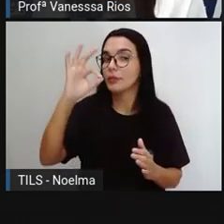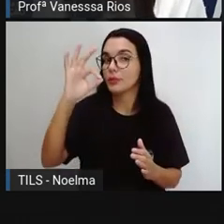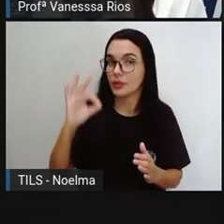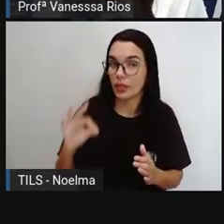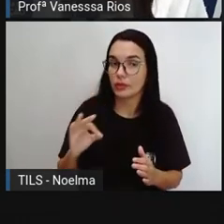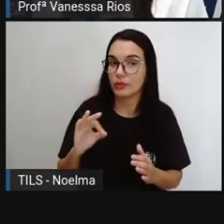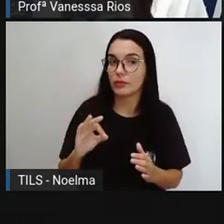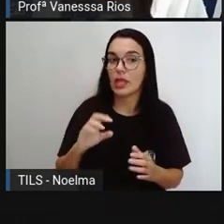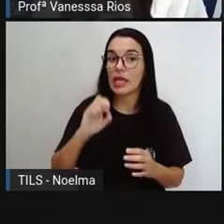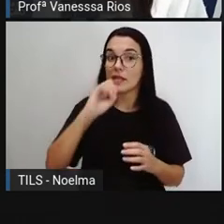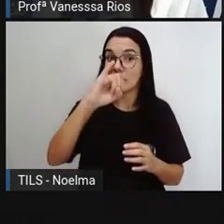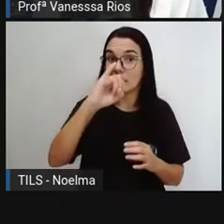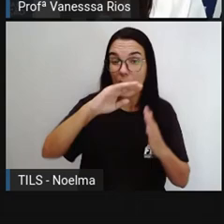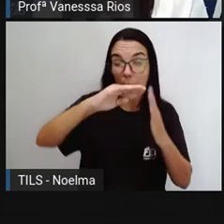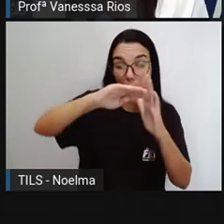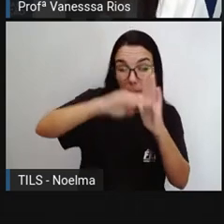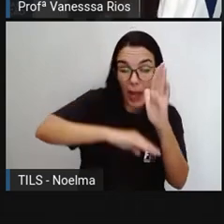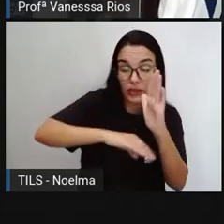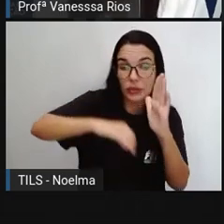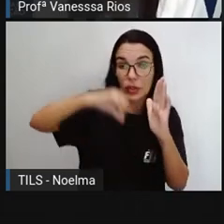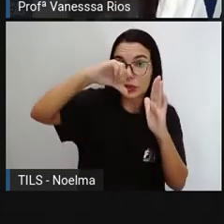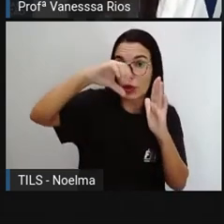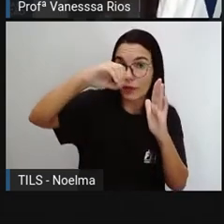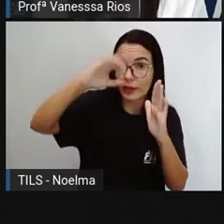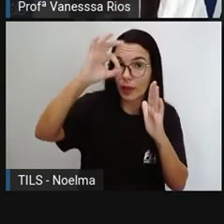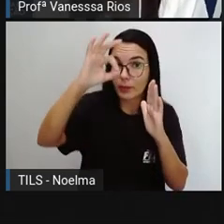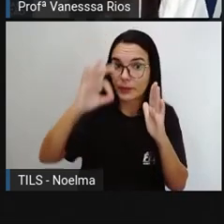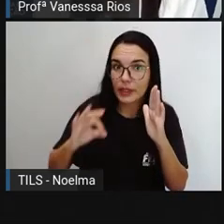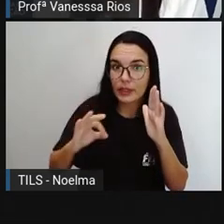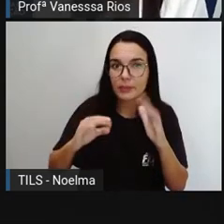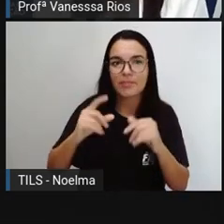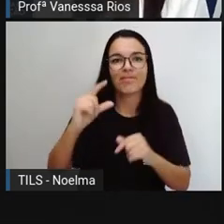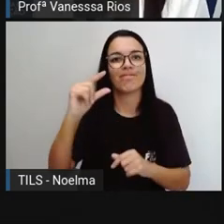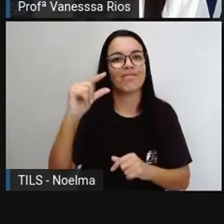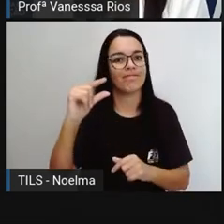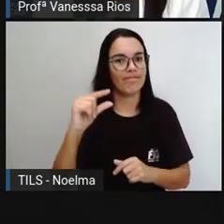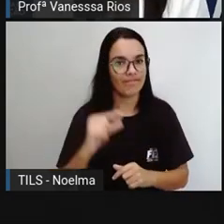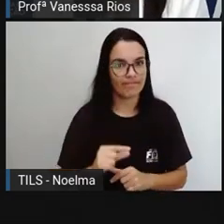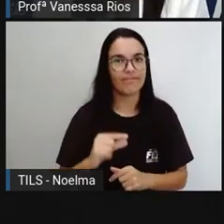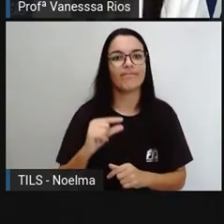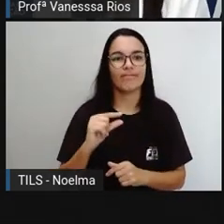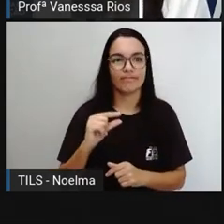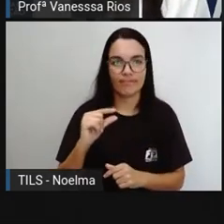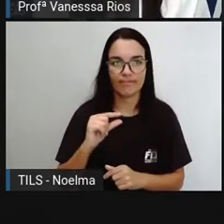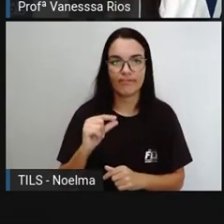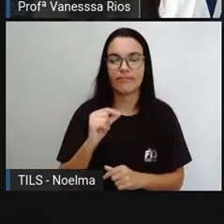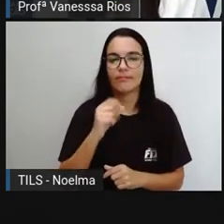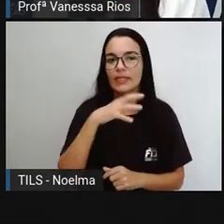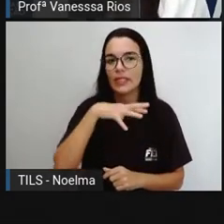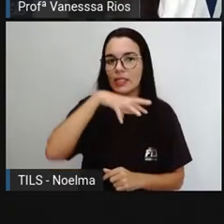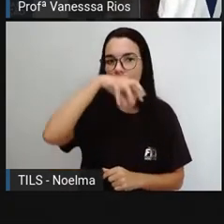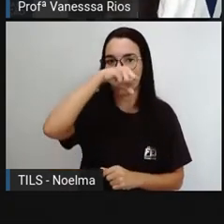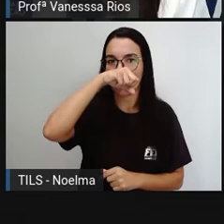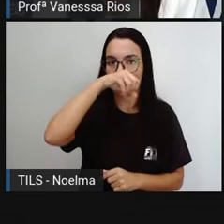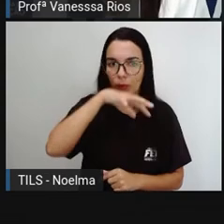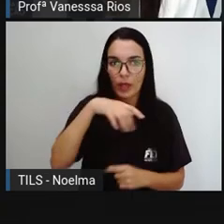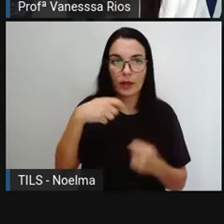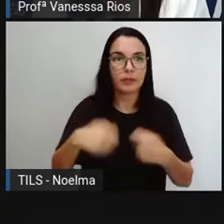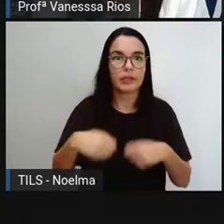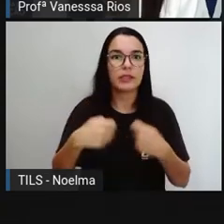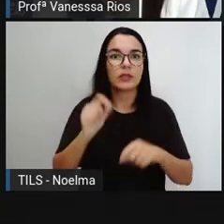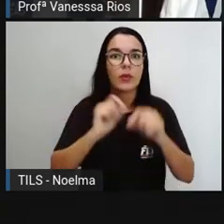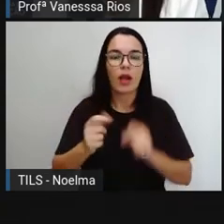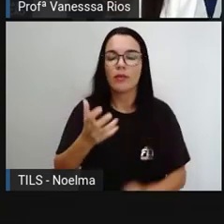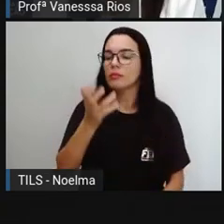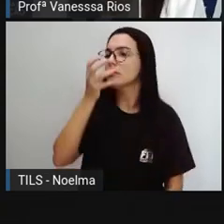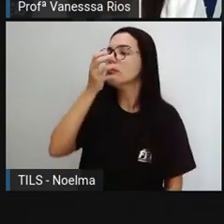baixo de 90% é considerado a baixa saturação do oxigênio que exige o suplemento externo de